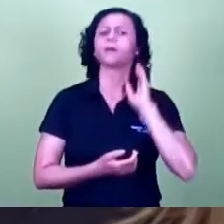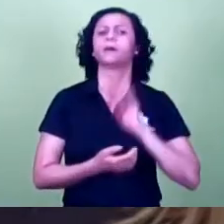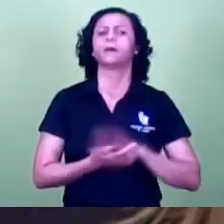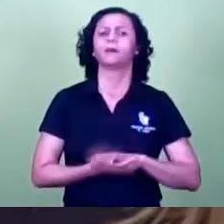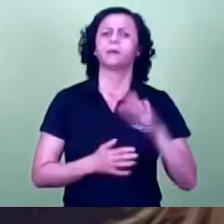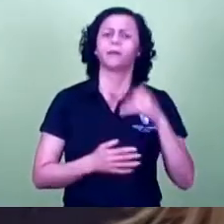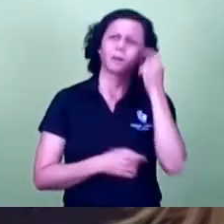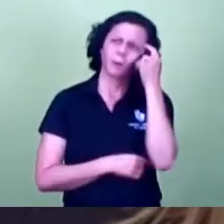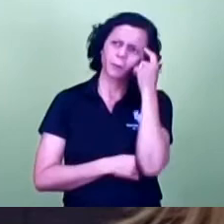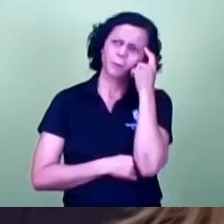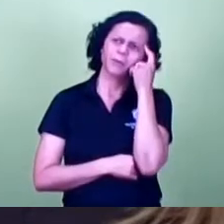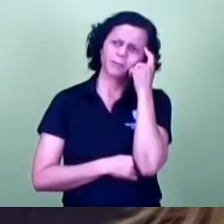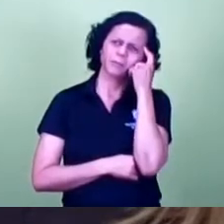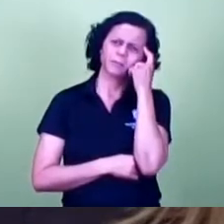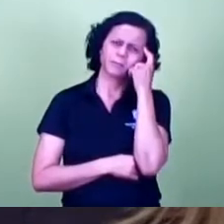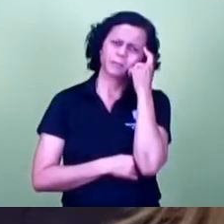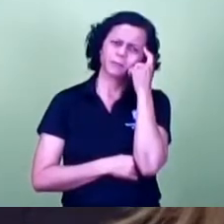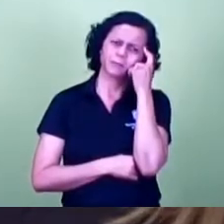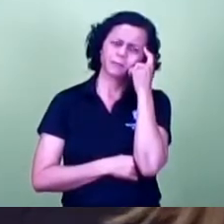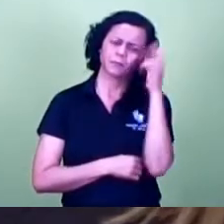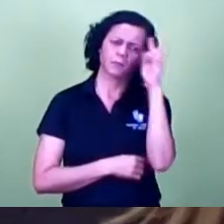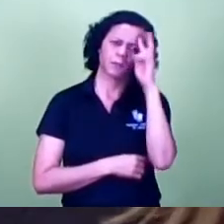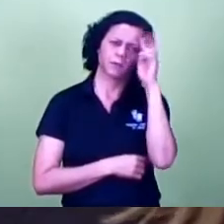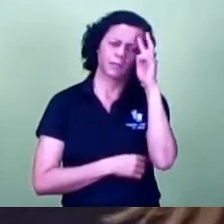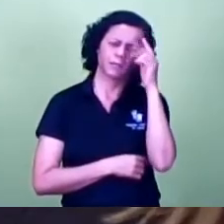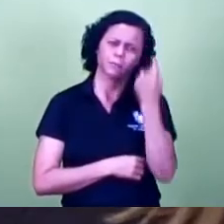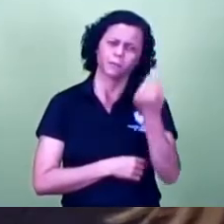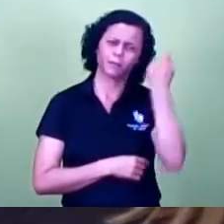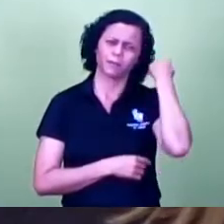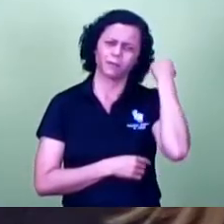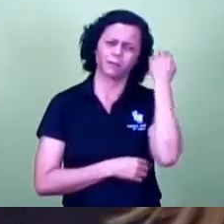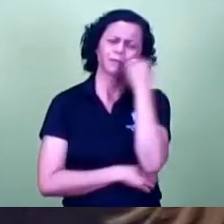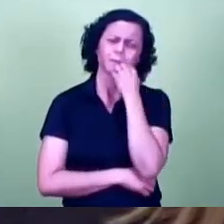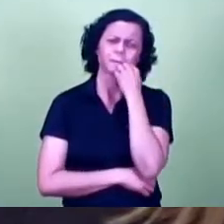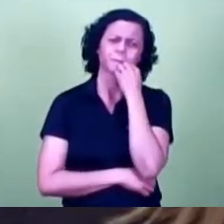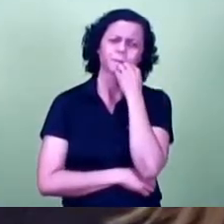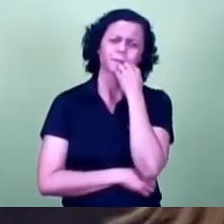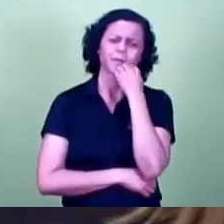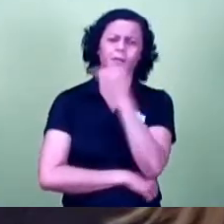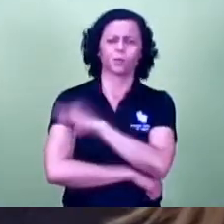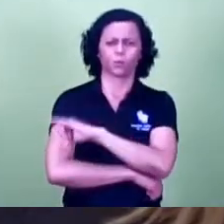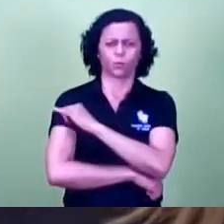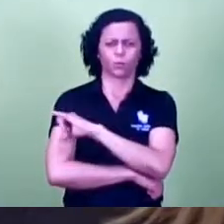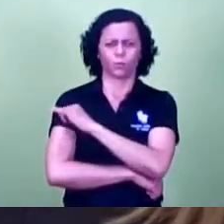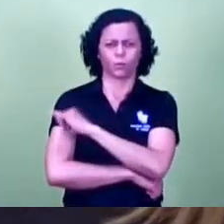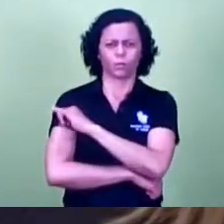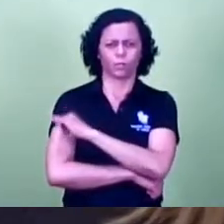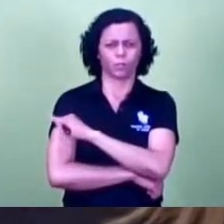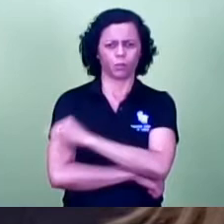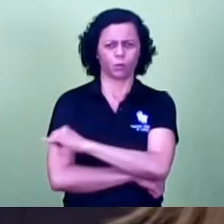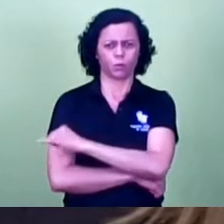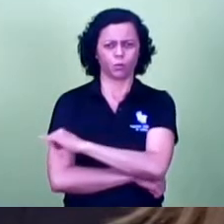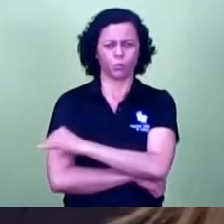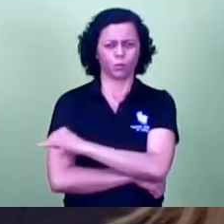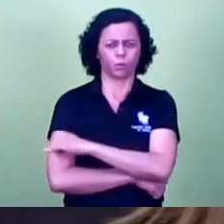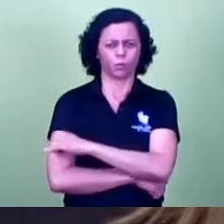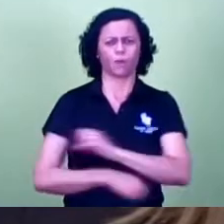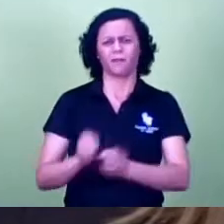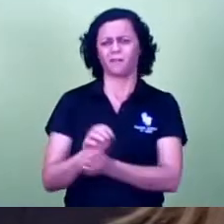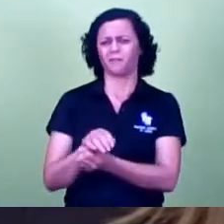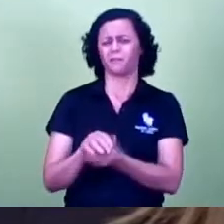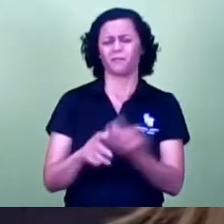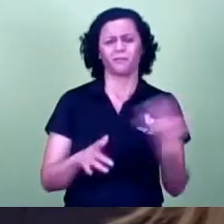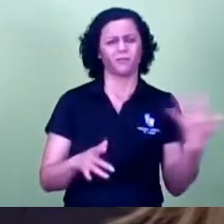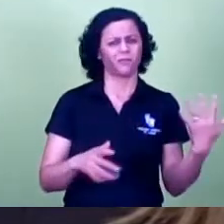me jogou para uma lembrança no Rio de Janeiro várias questões